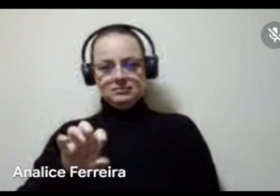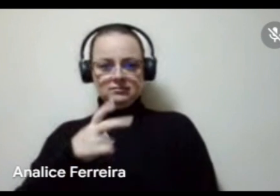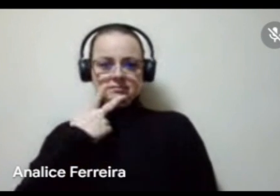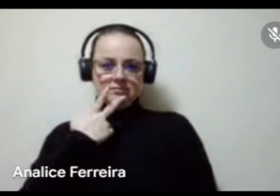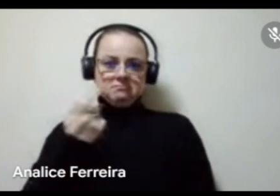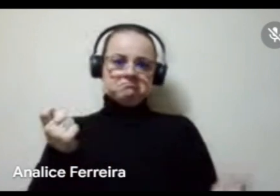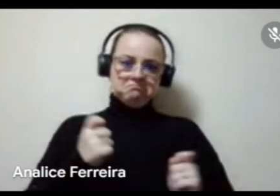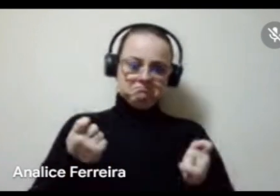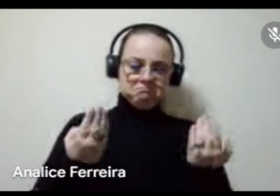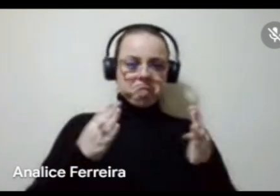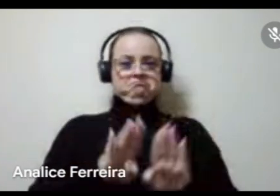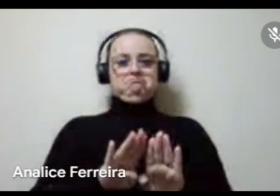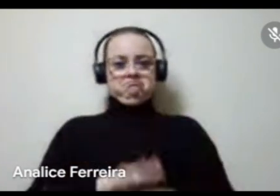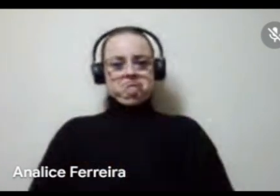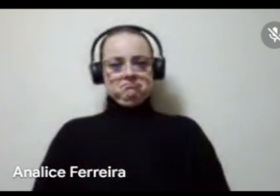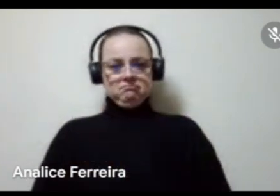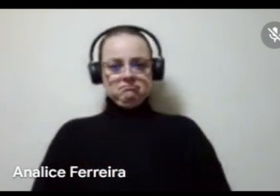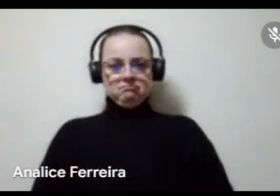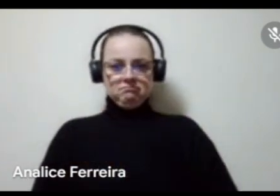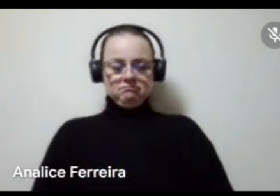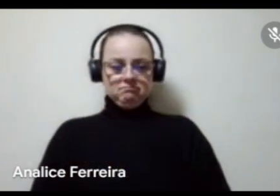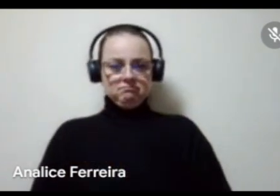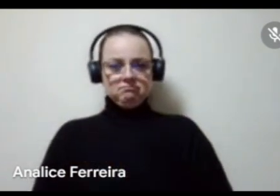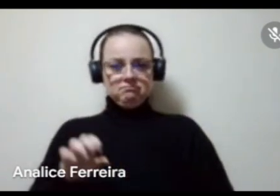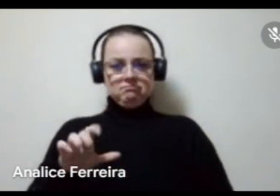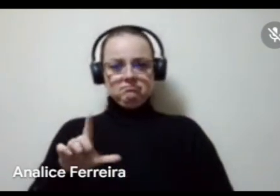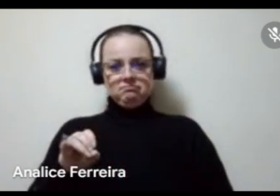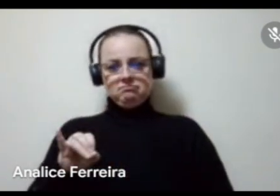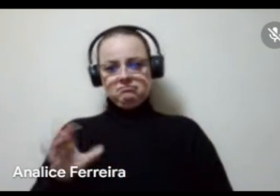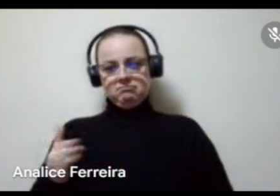gente pode se encaminhar para finalizar, elógio, Siane.